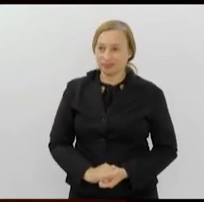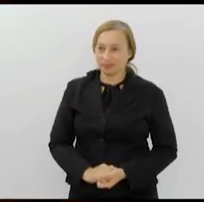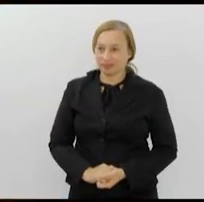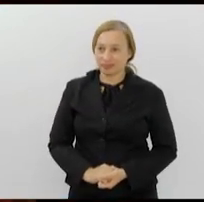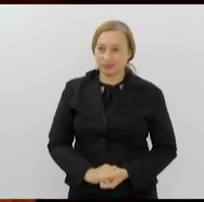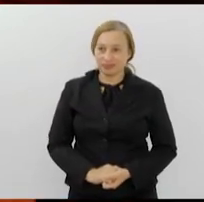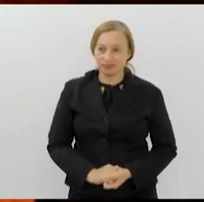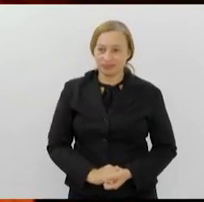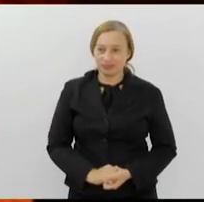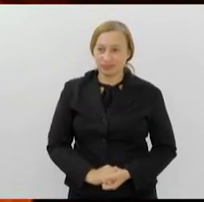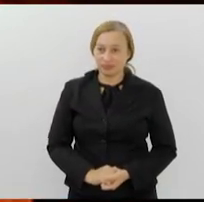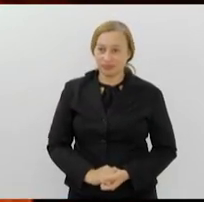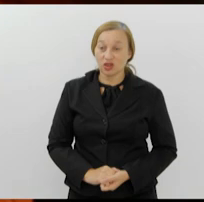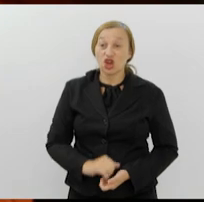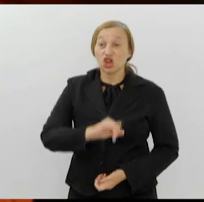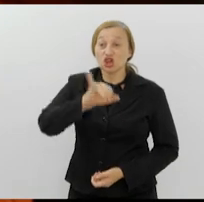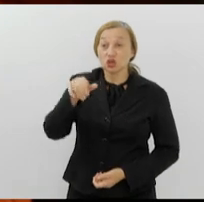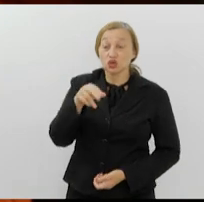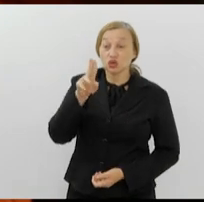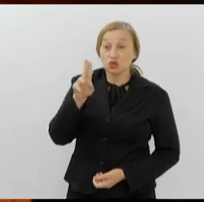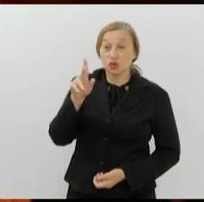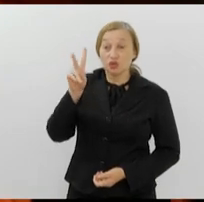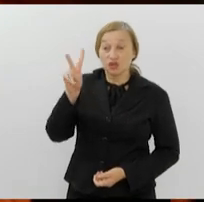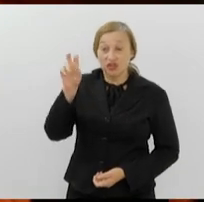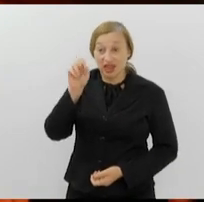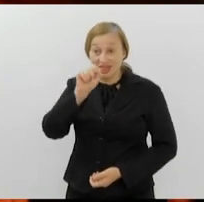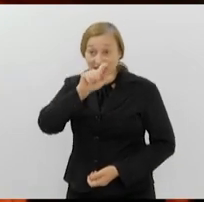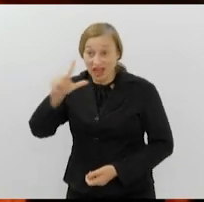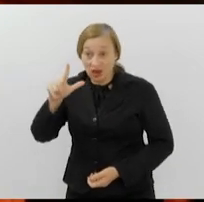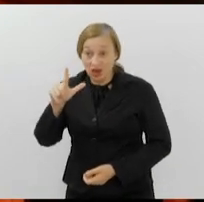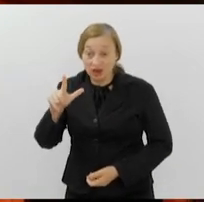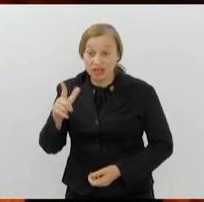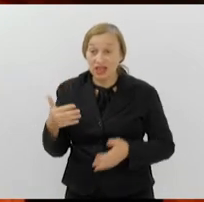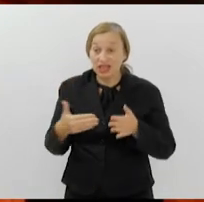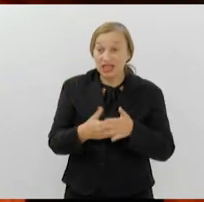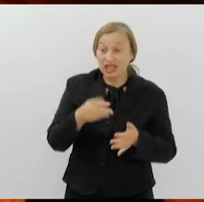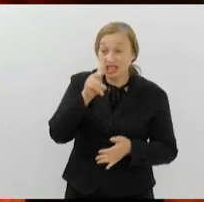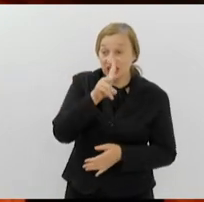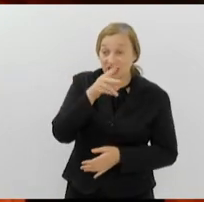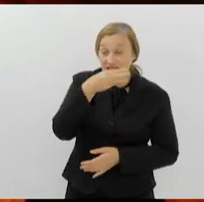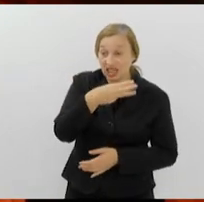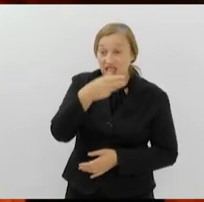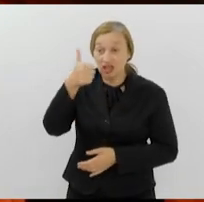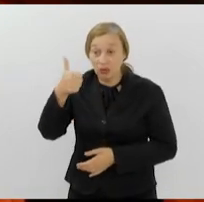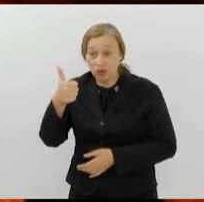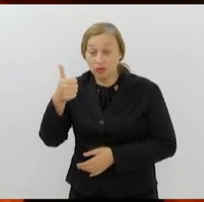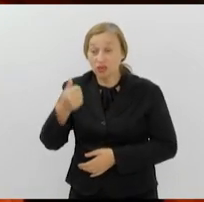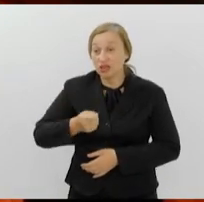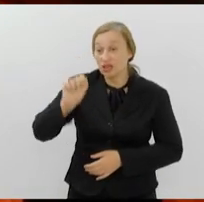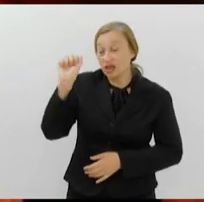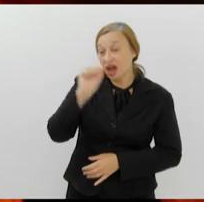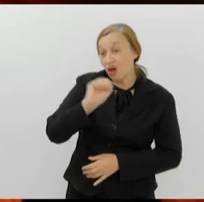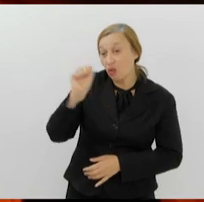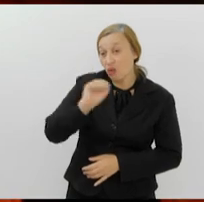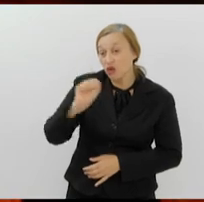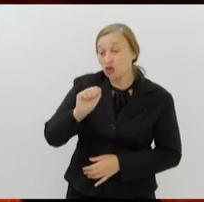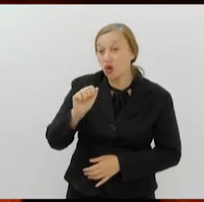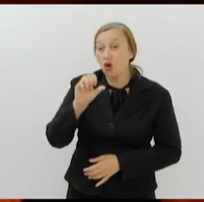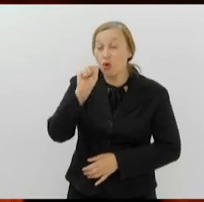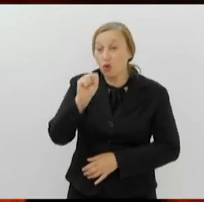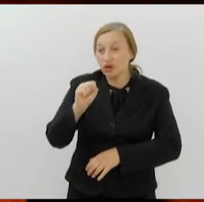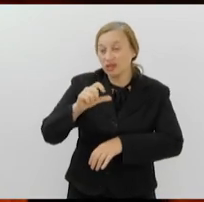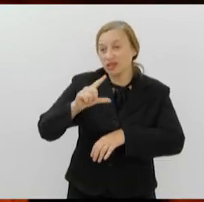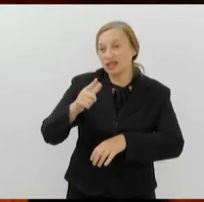os tempos. Juvenal, Pita e o Velocípide ficam em cartaz de 31 de agosto a 8 de setembro, sábados e domingos,